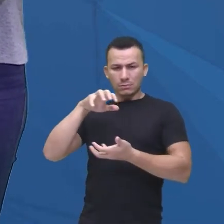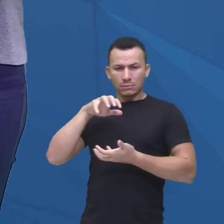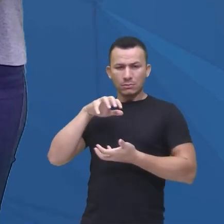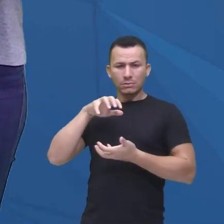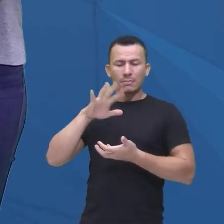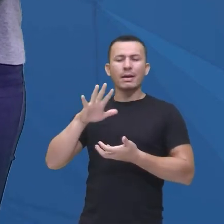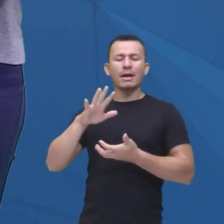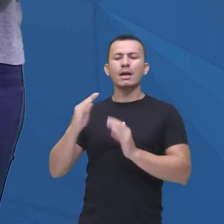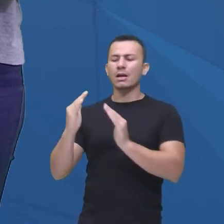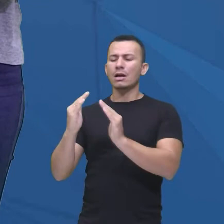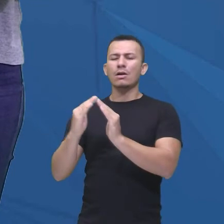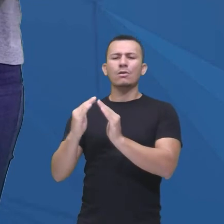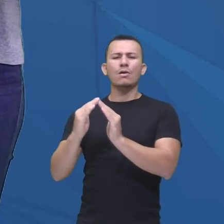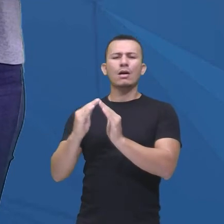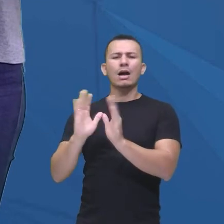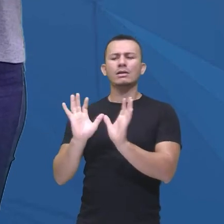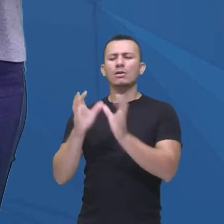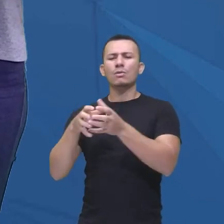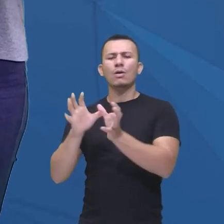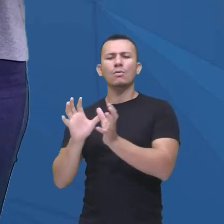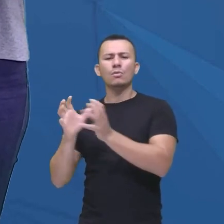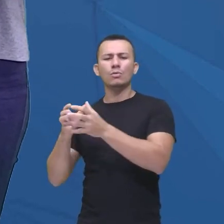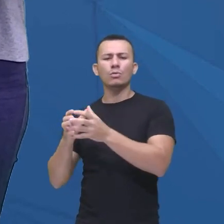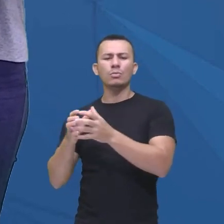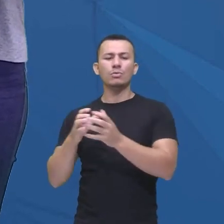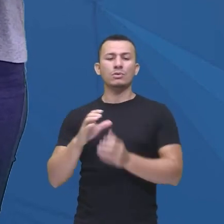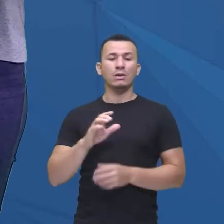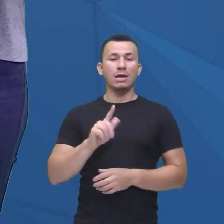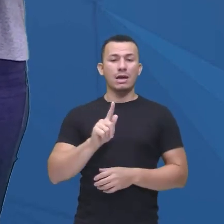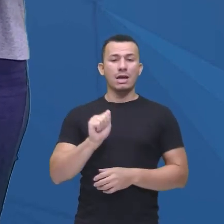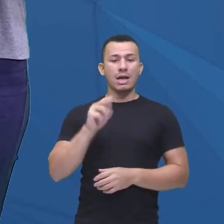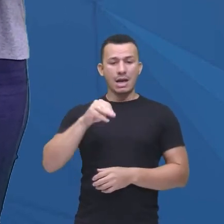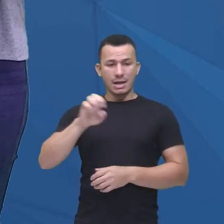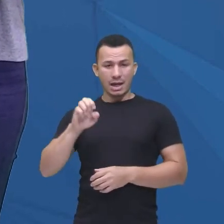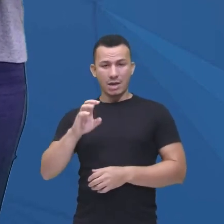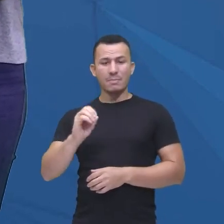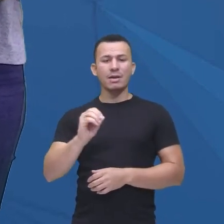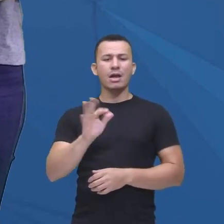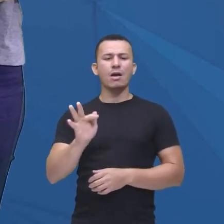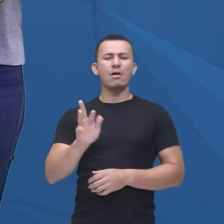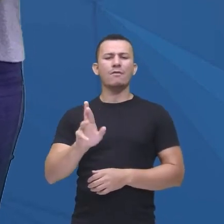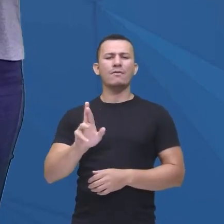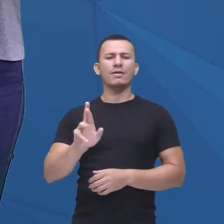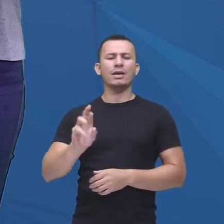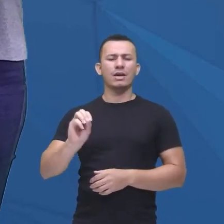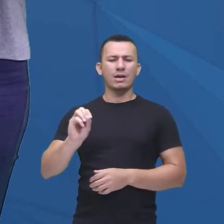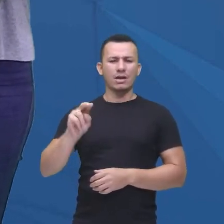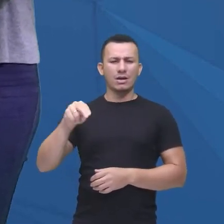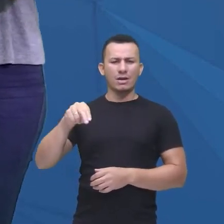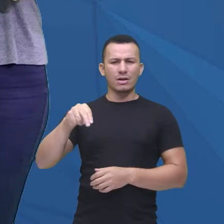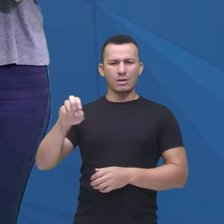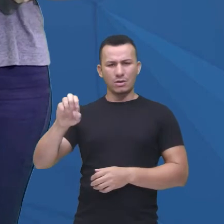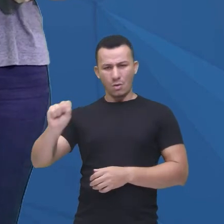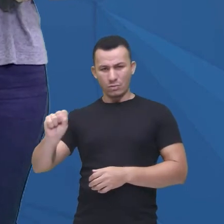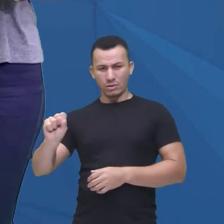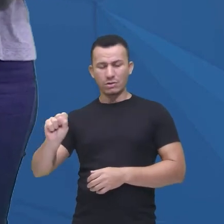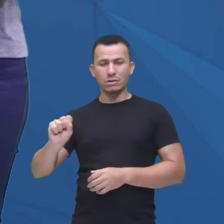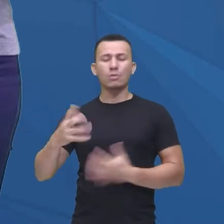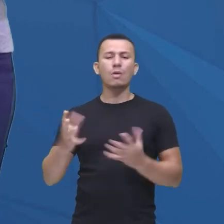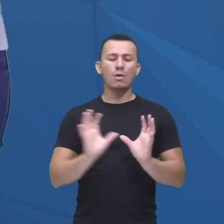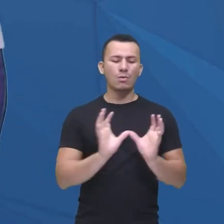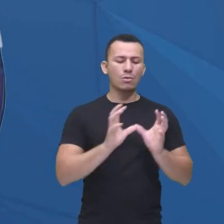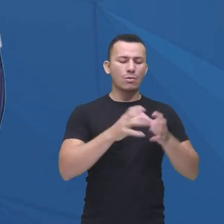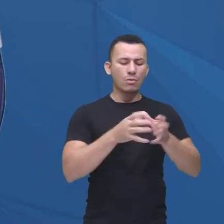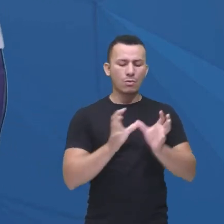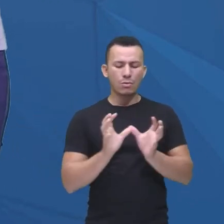de Game of Thrones? a gente tem, a Baratheon ou Lannister, qual das três casas, tem